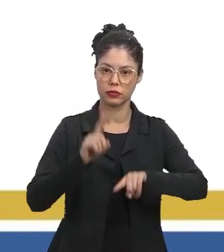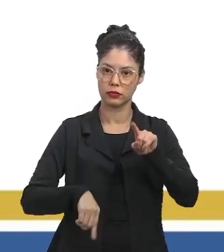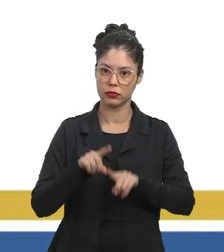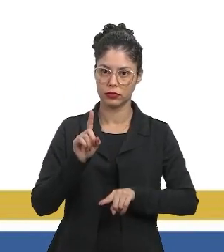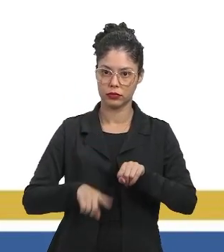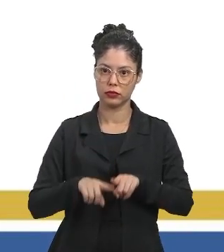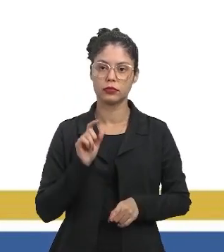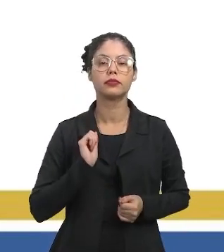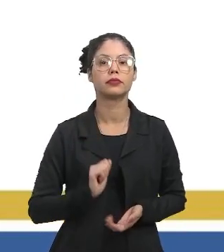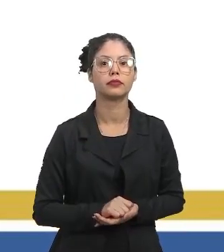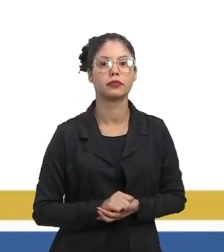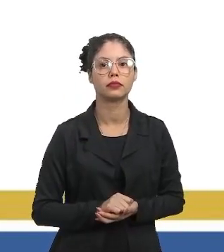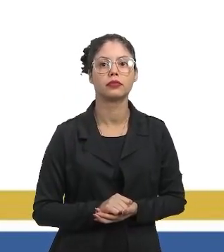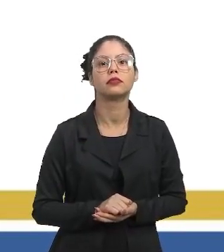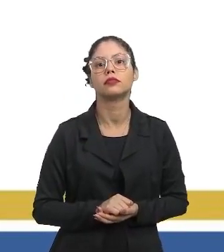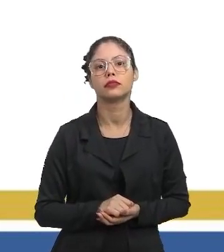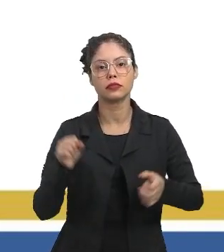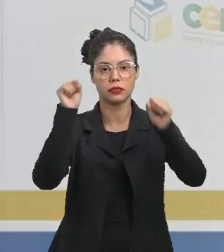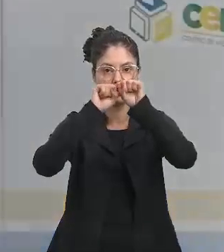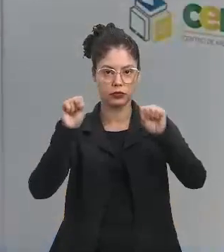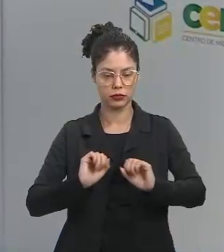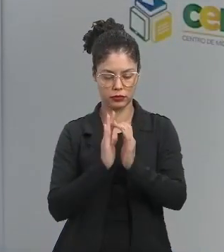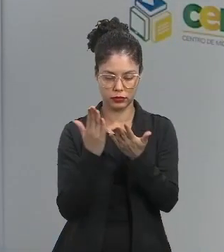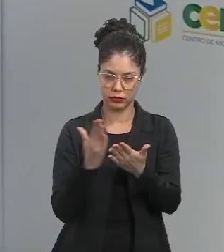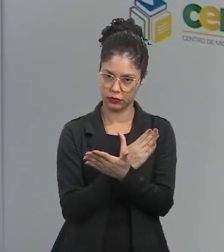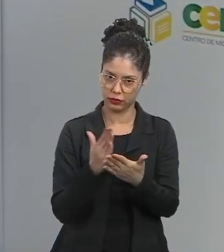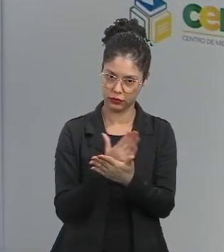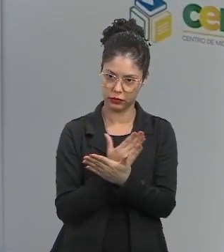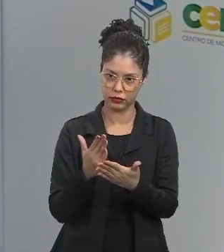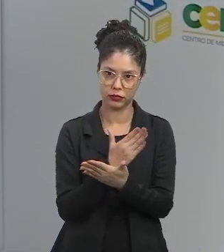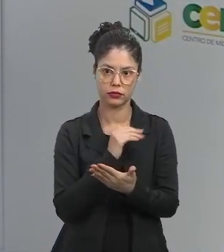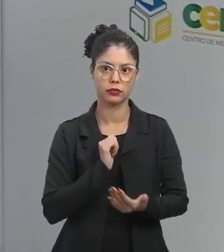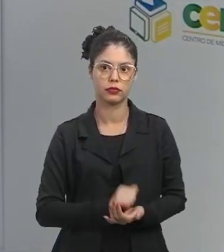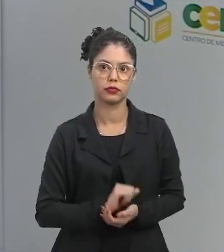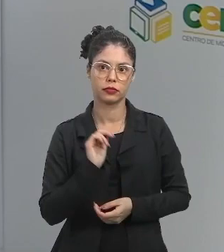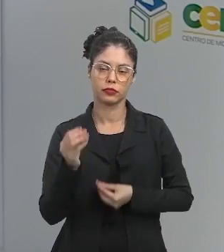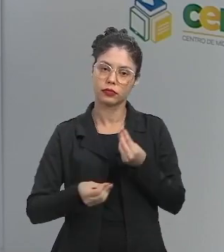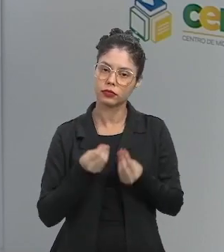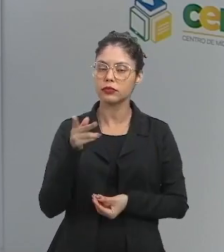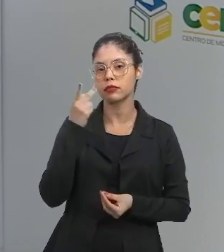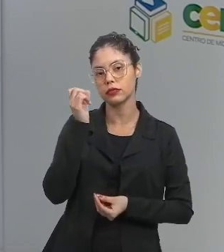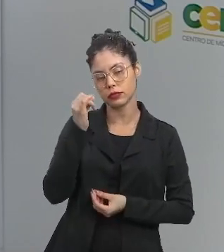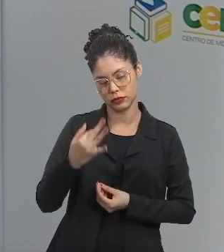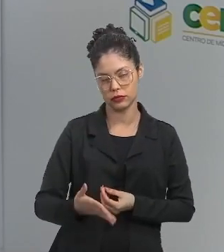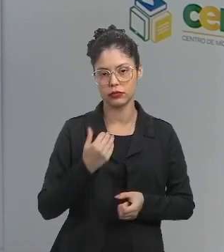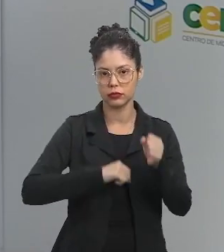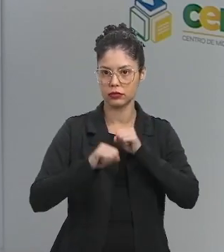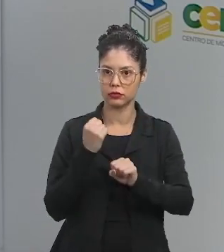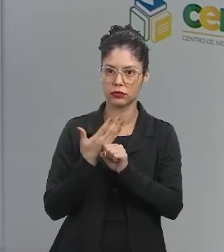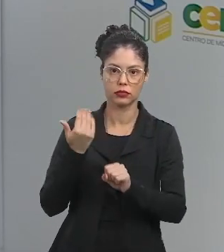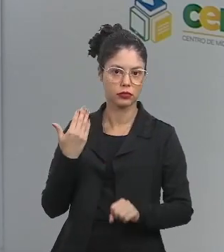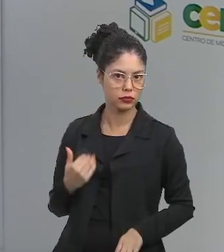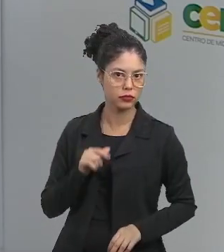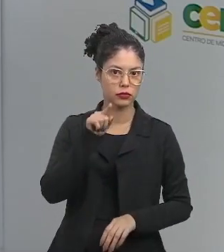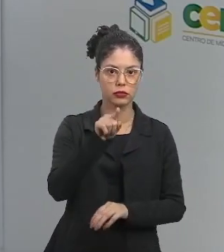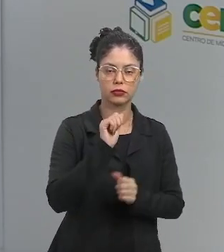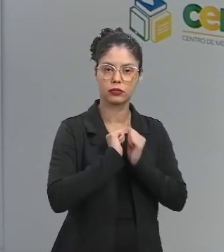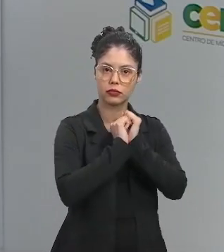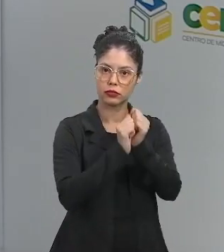do Sistema Farias Brito, que nós tanto falamos, tanto tratamos no ano passado com vocês.